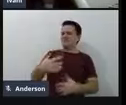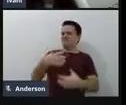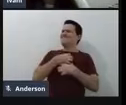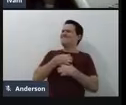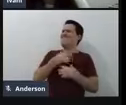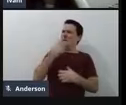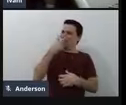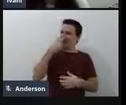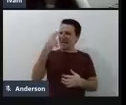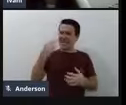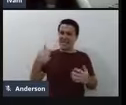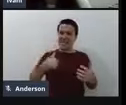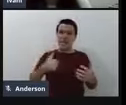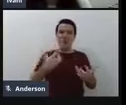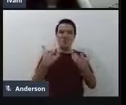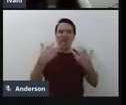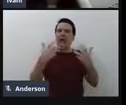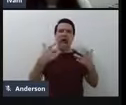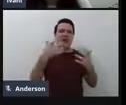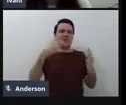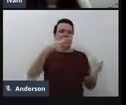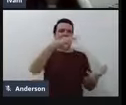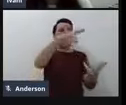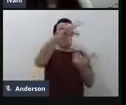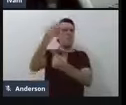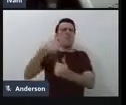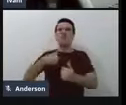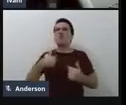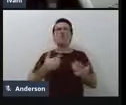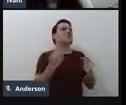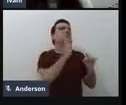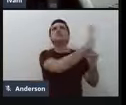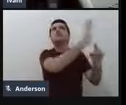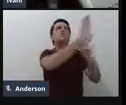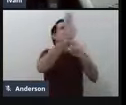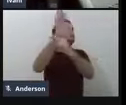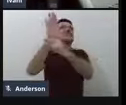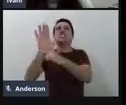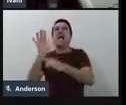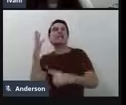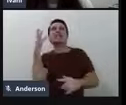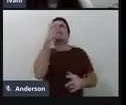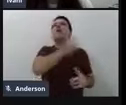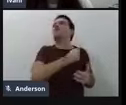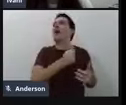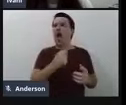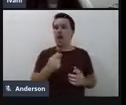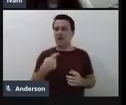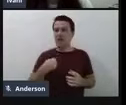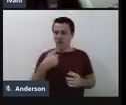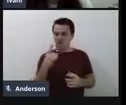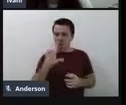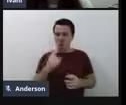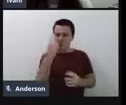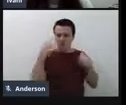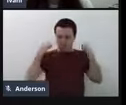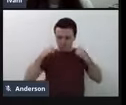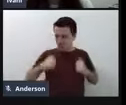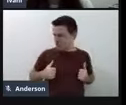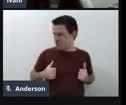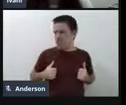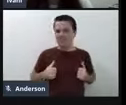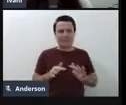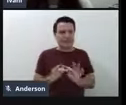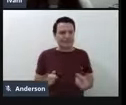salvar o mundo com uma mochila nas costas? E aí eu comecei a pensar naquilo de uma outra